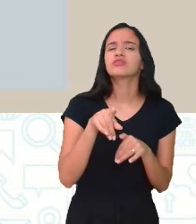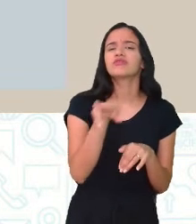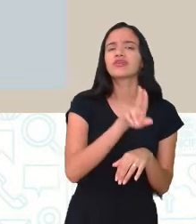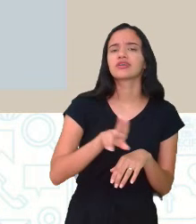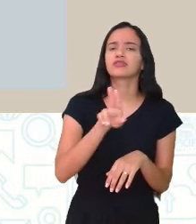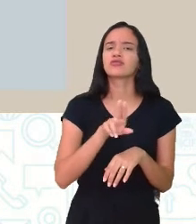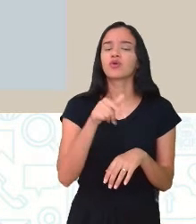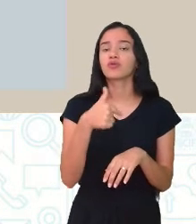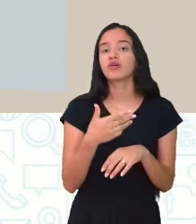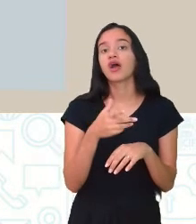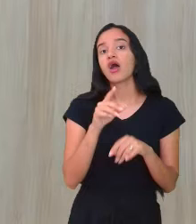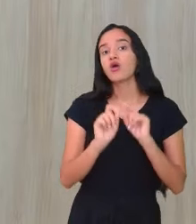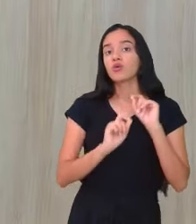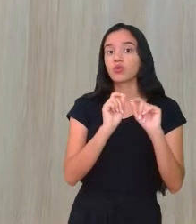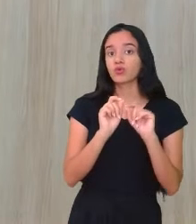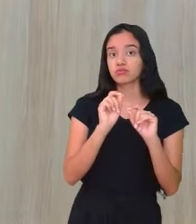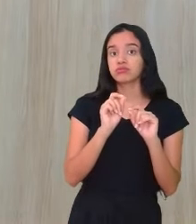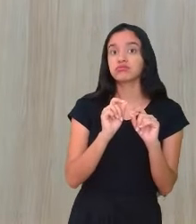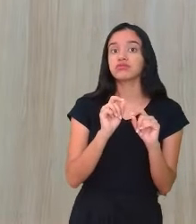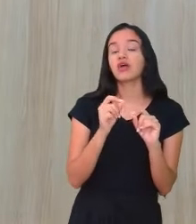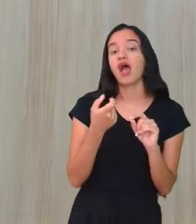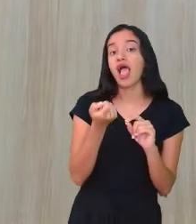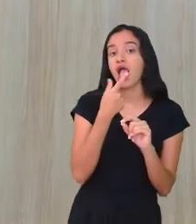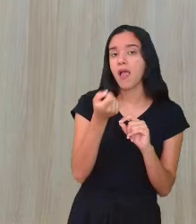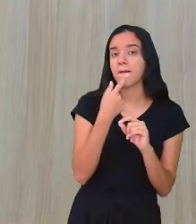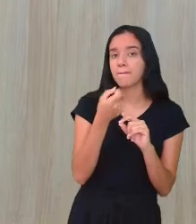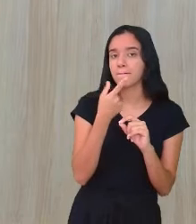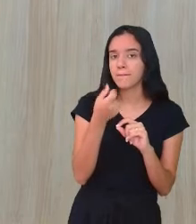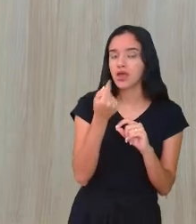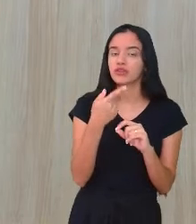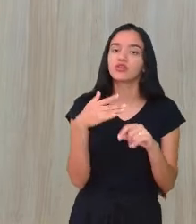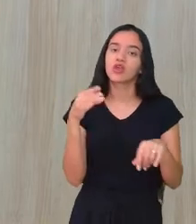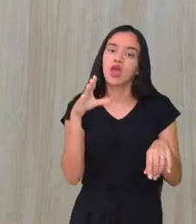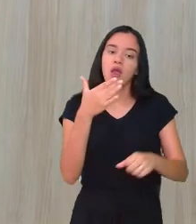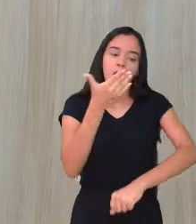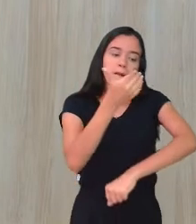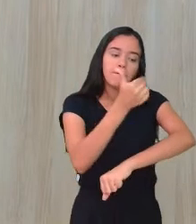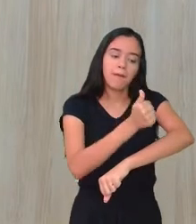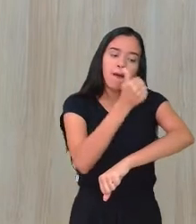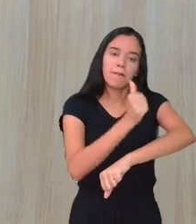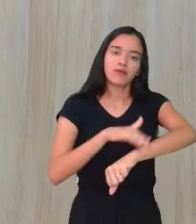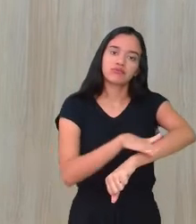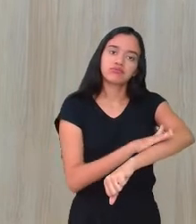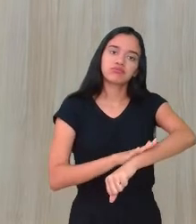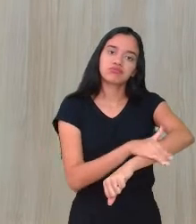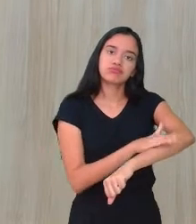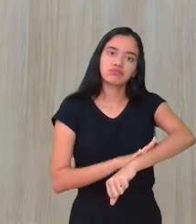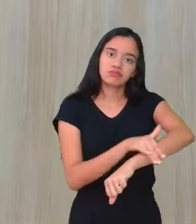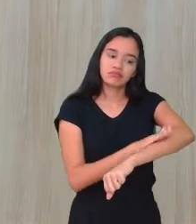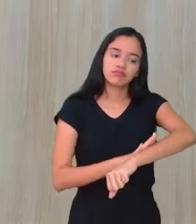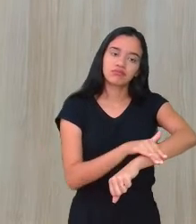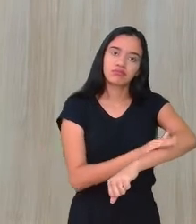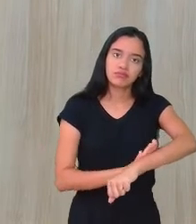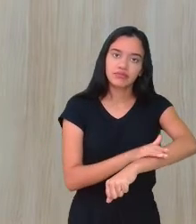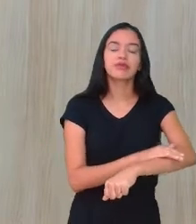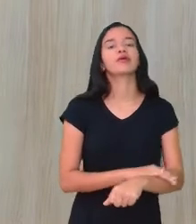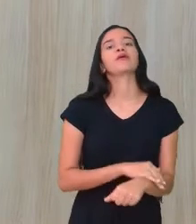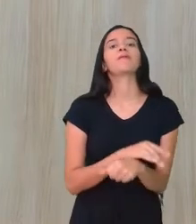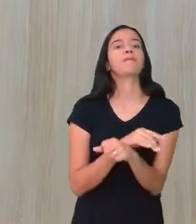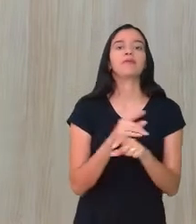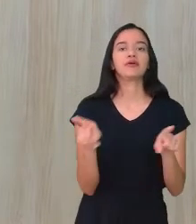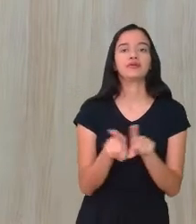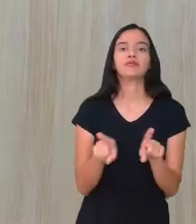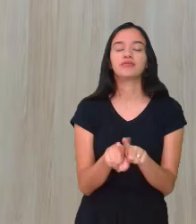você vai tomar remédios, vai usar remédios em forma de pomadas ou cremes, porque tem as verrugas, para eliminar as verrugas.